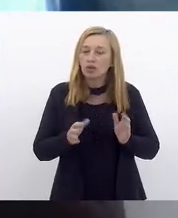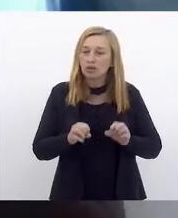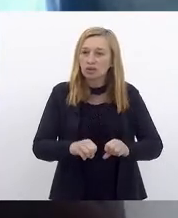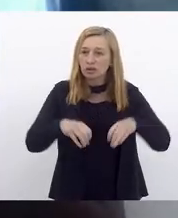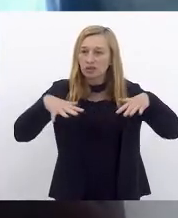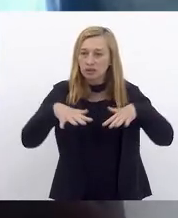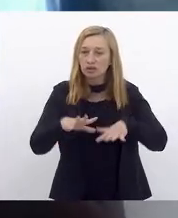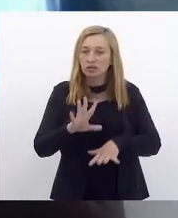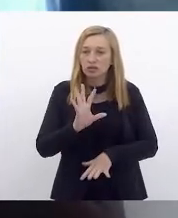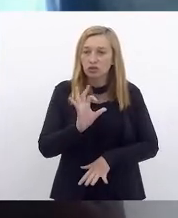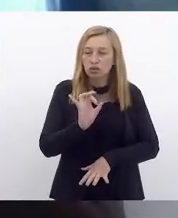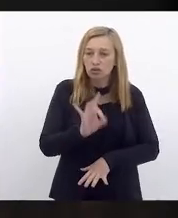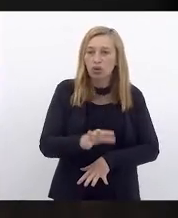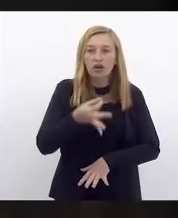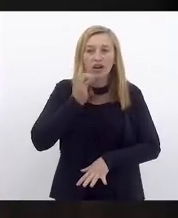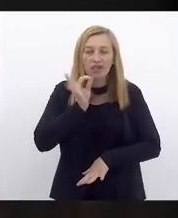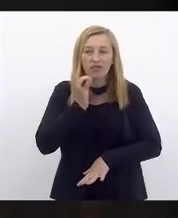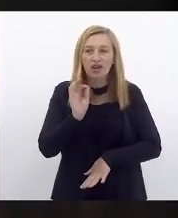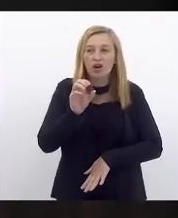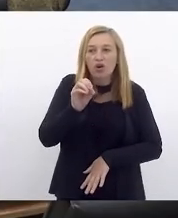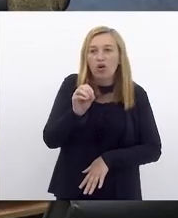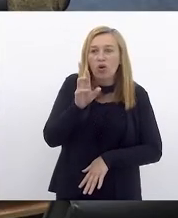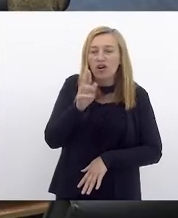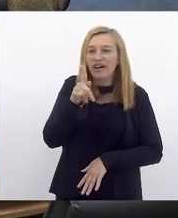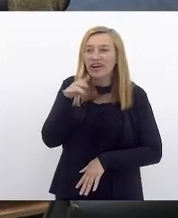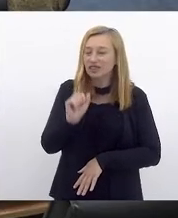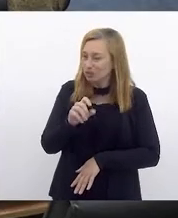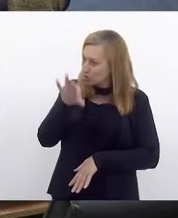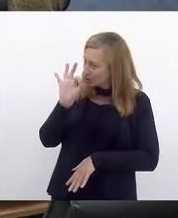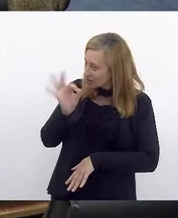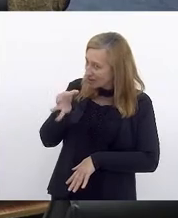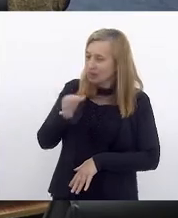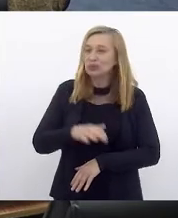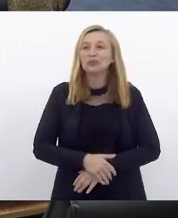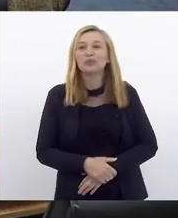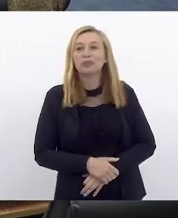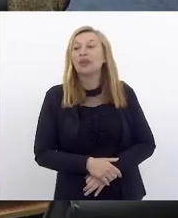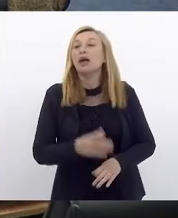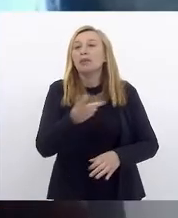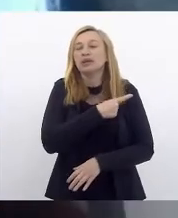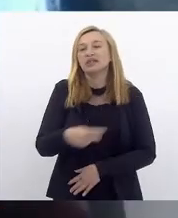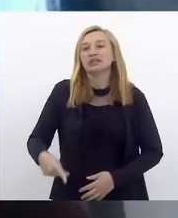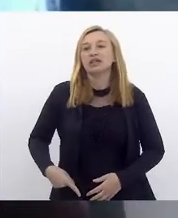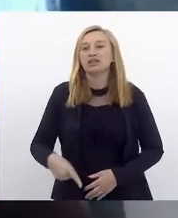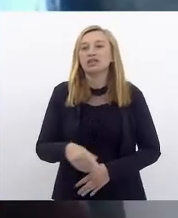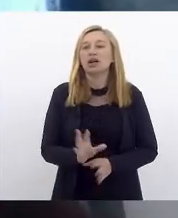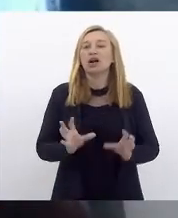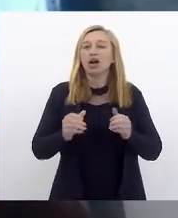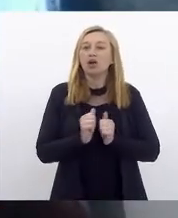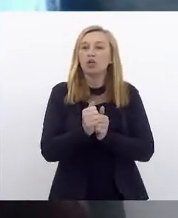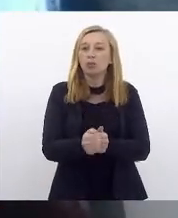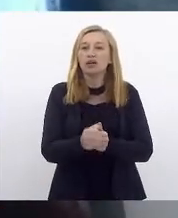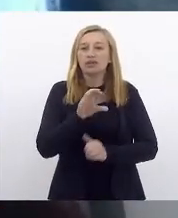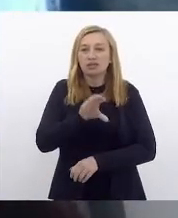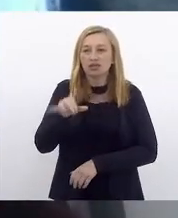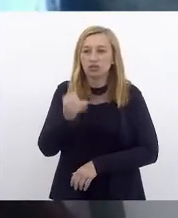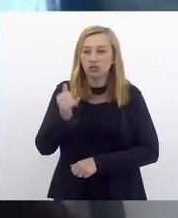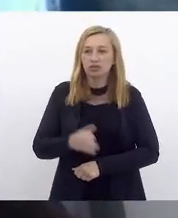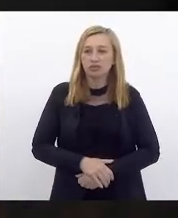café orgânico. Exatamente. pode ter café orgânico. Presidente, acompanhe a CCJ.